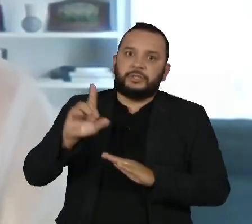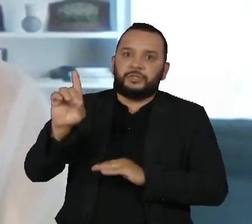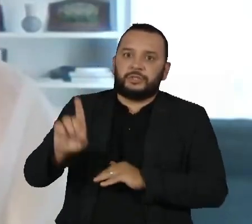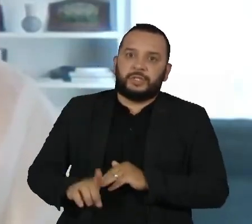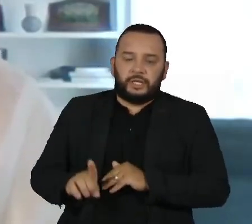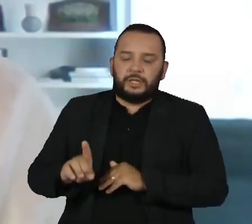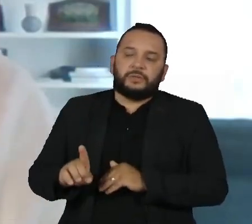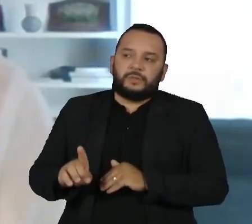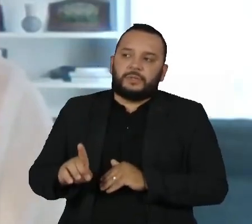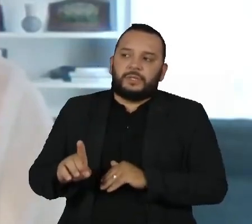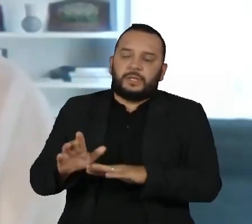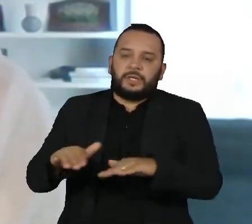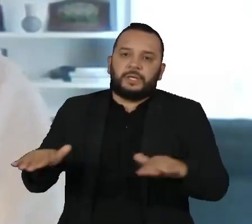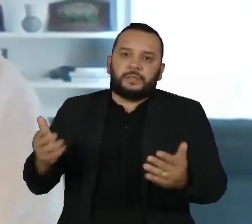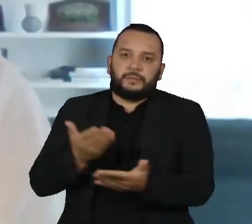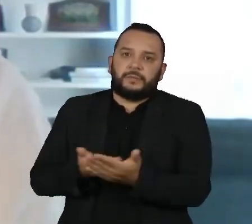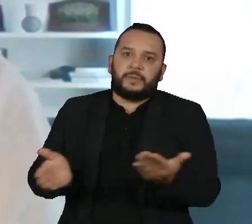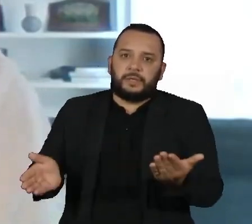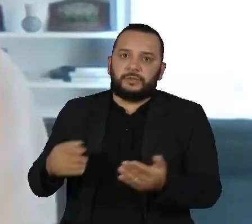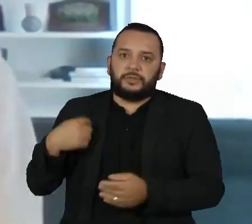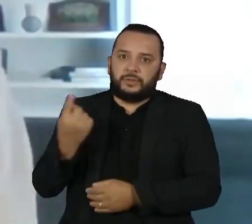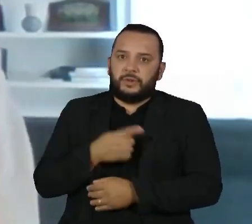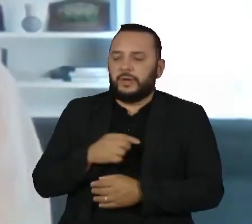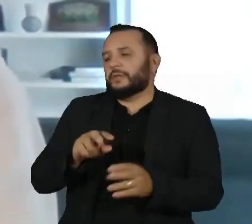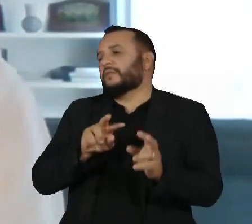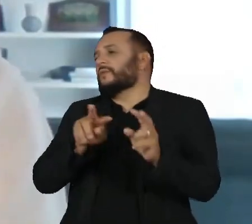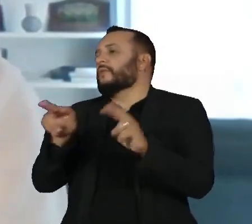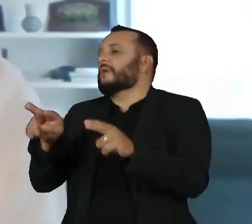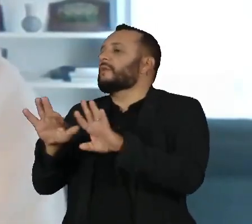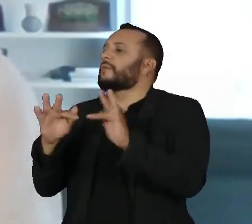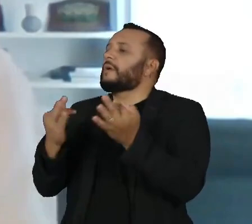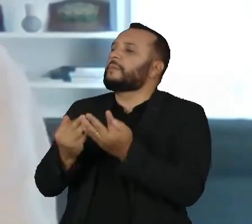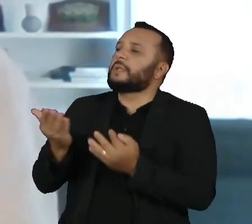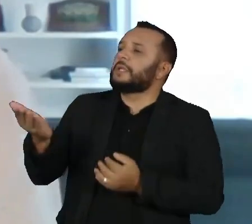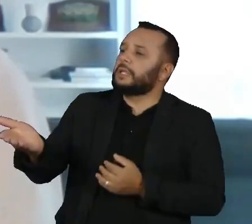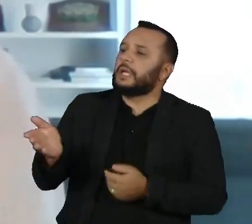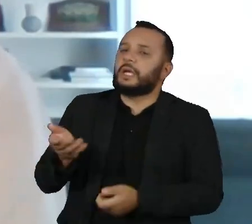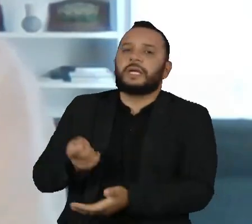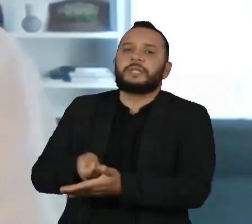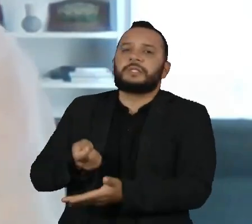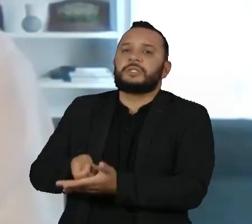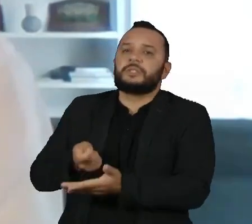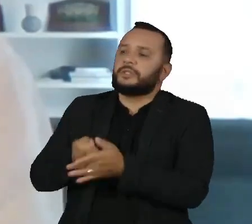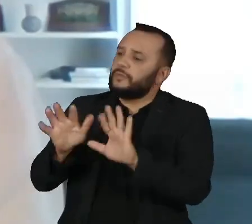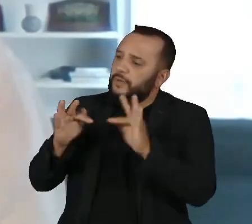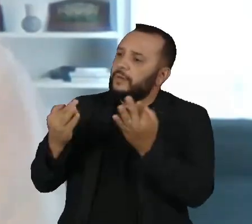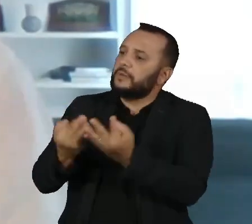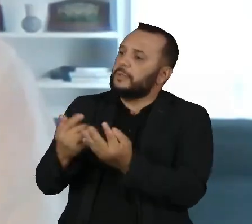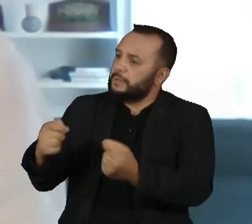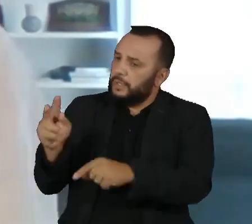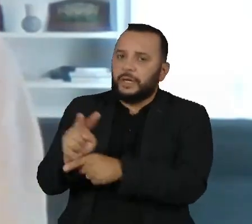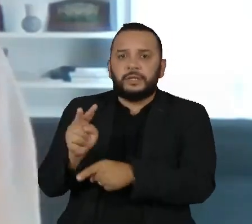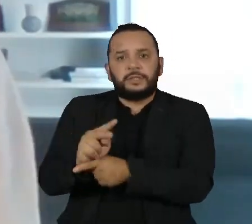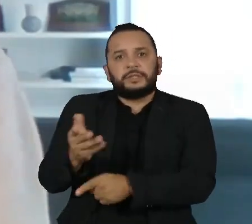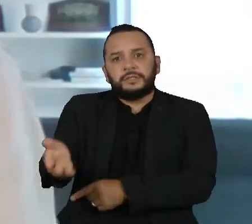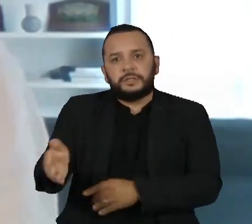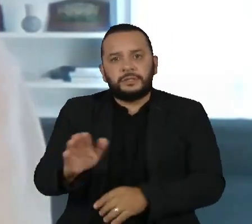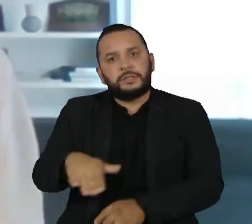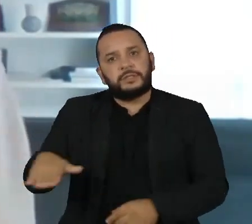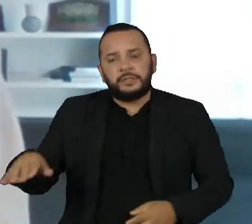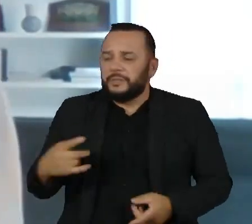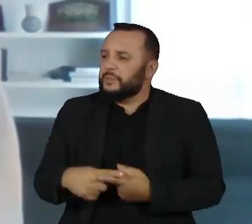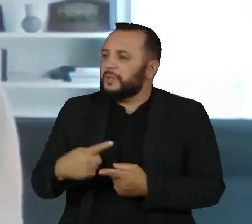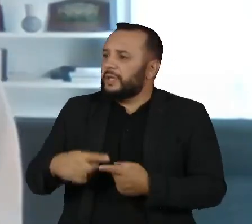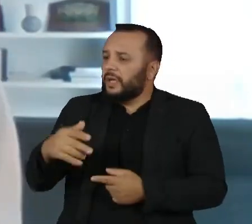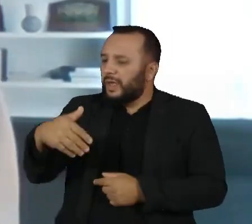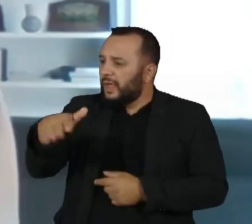criança, a gente tende primeiro a olhar para as famílias e exigir delas e questionar elas do porquê aquela